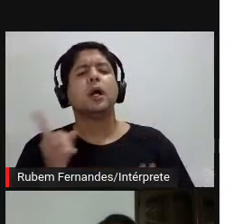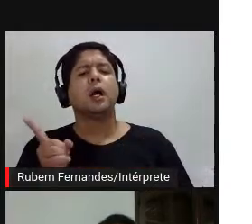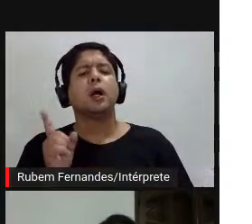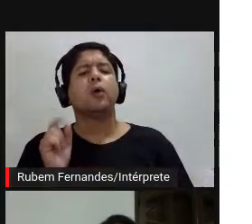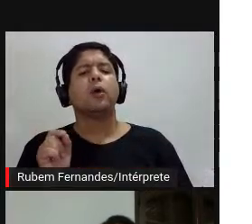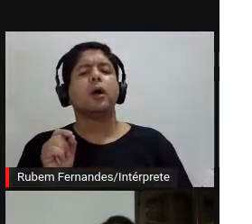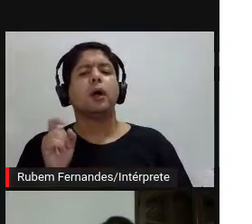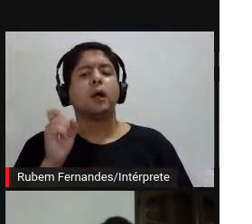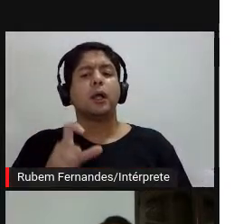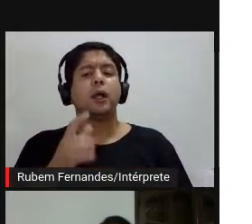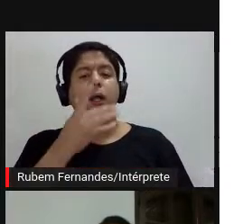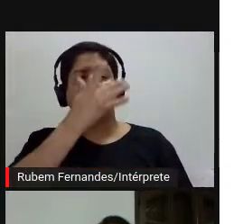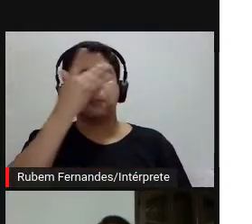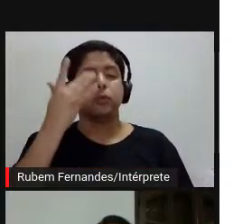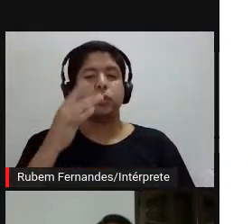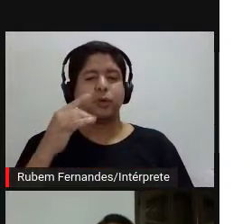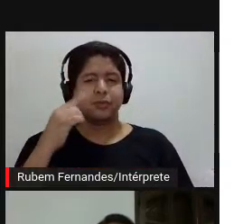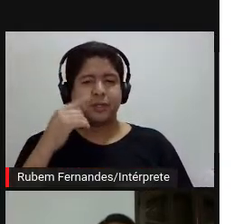sendo